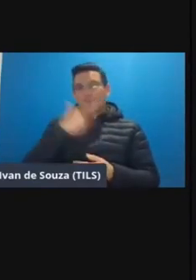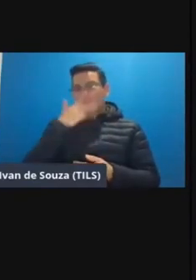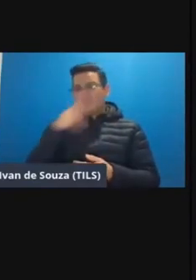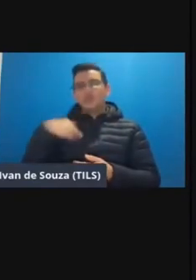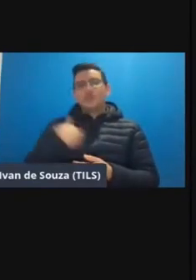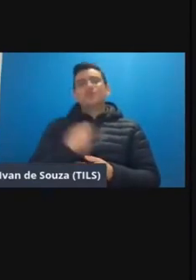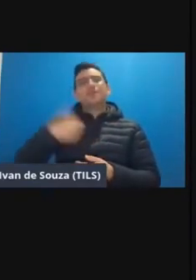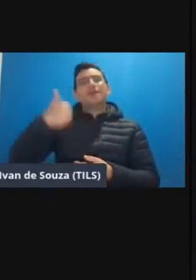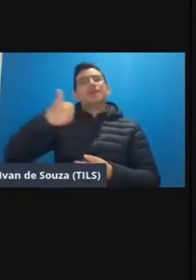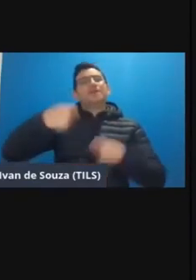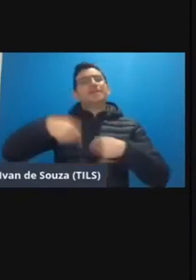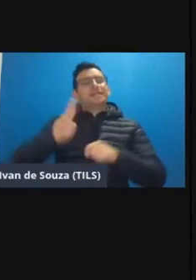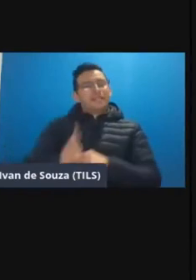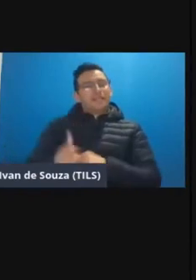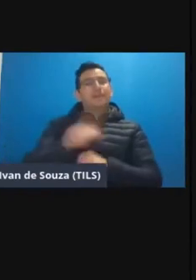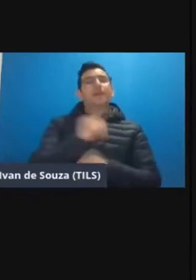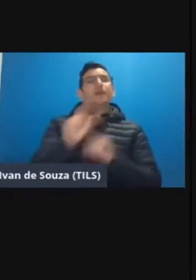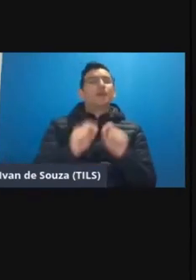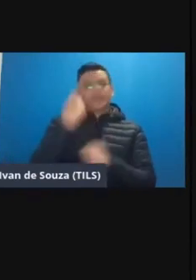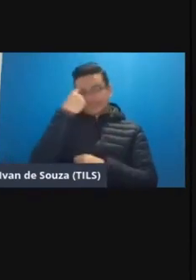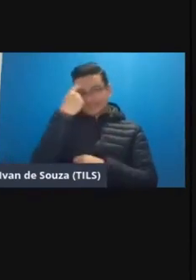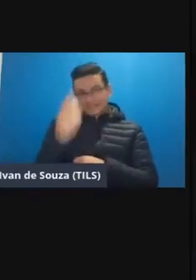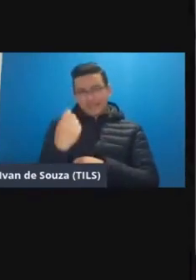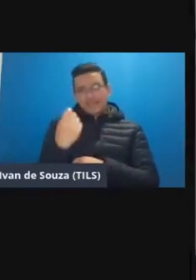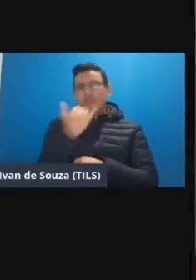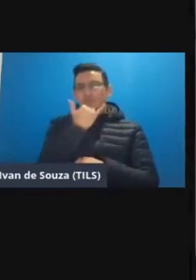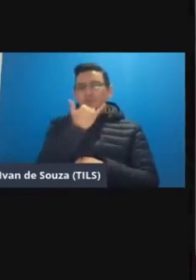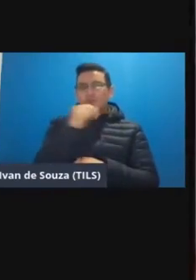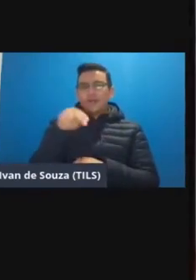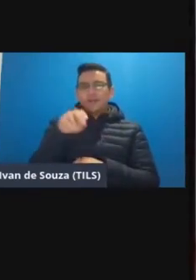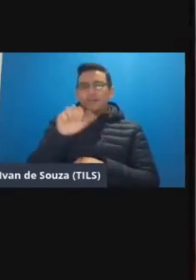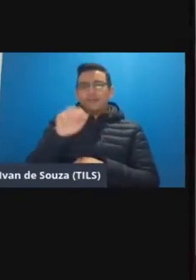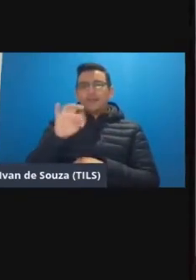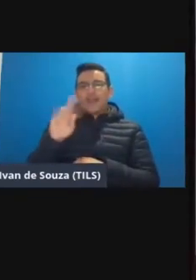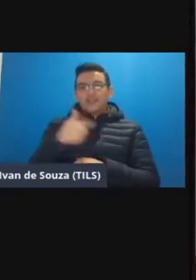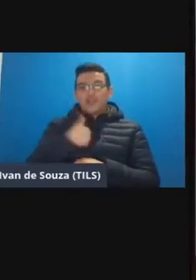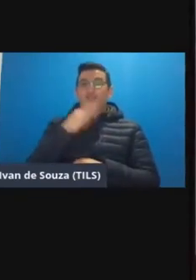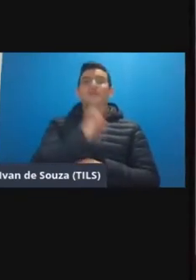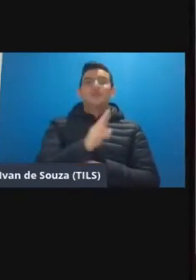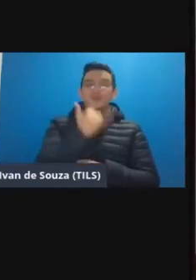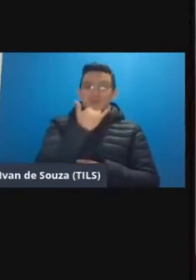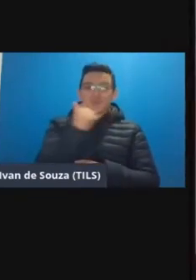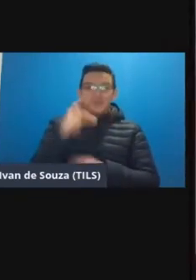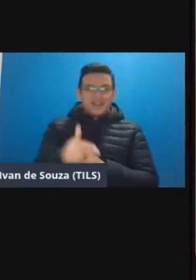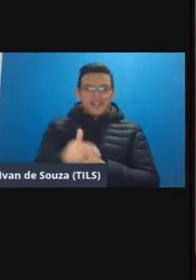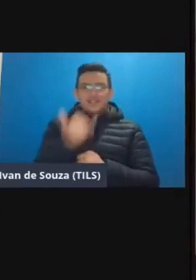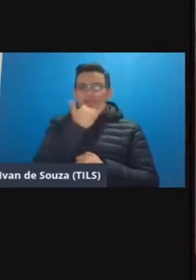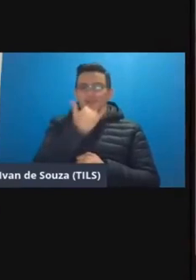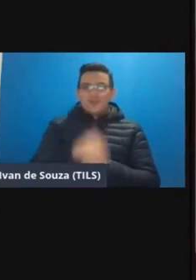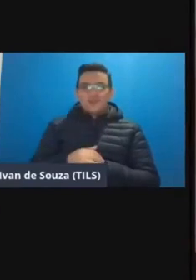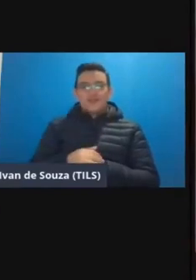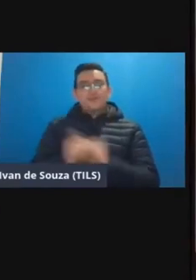gente primeiro precisa sempre partir dessa ideia desculpe Natália eu fui respondendo assim perdeu